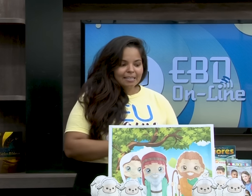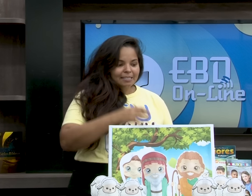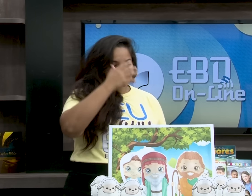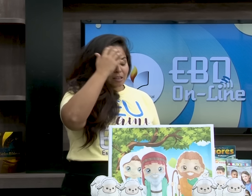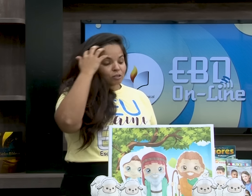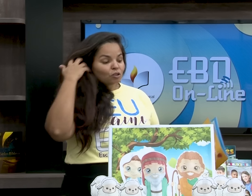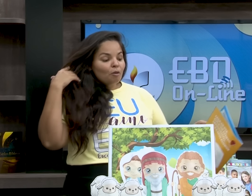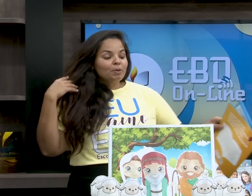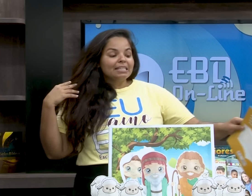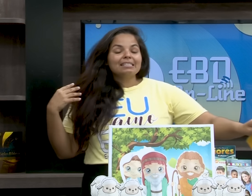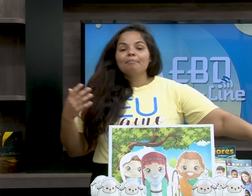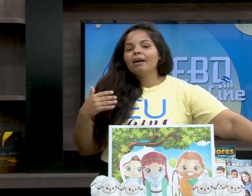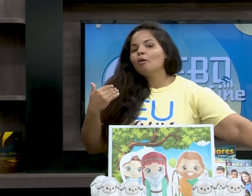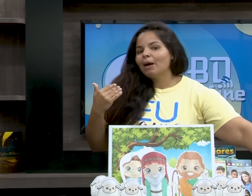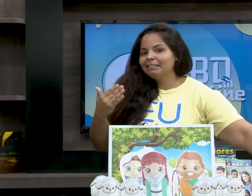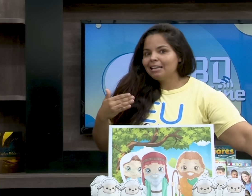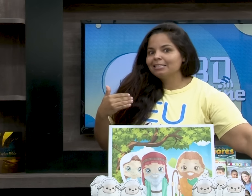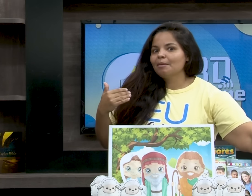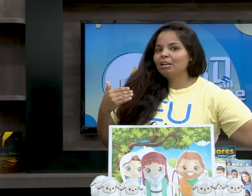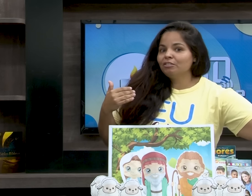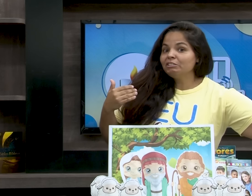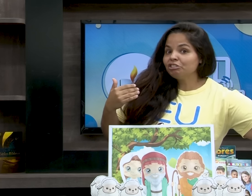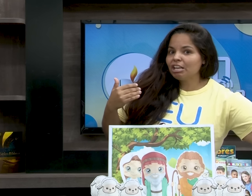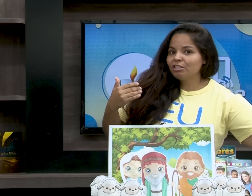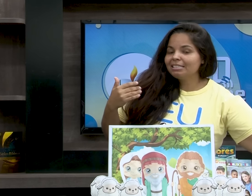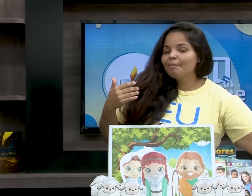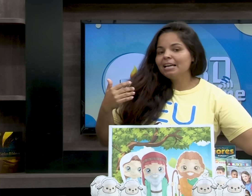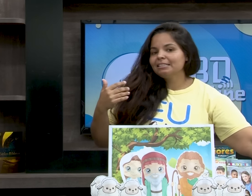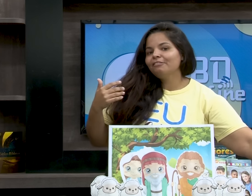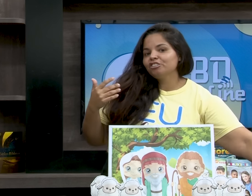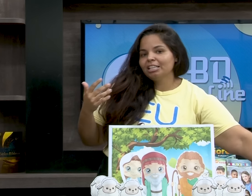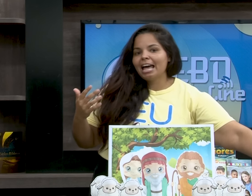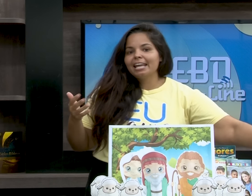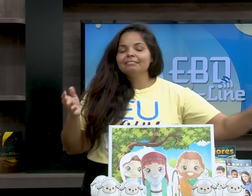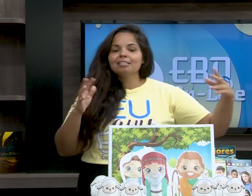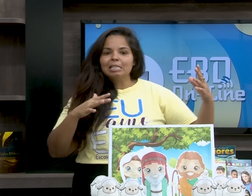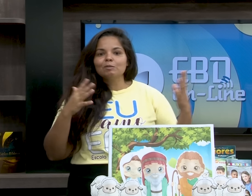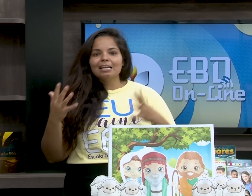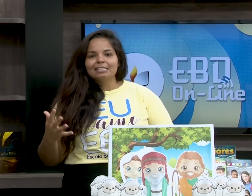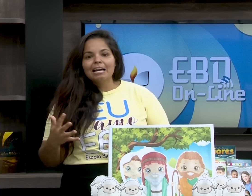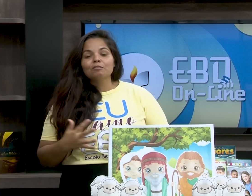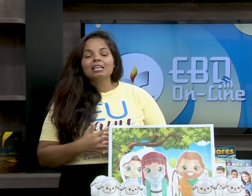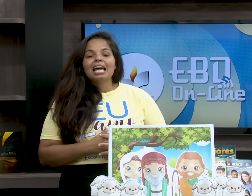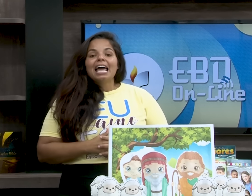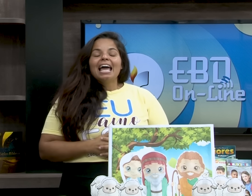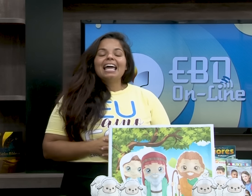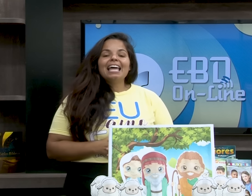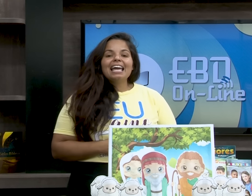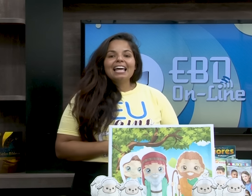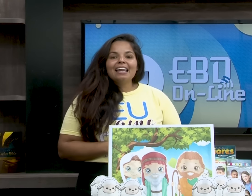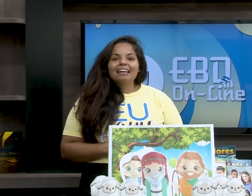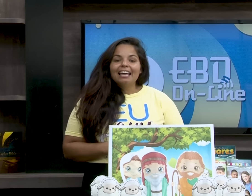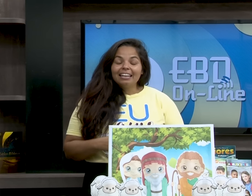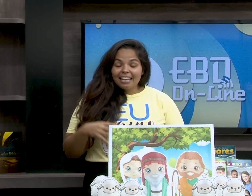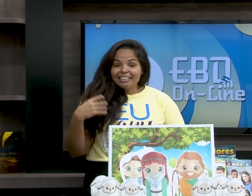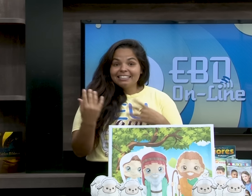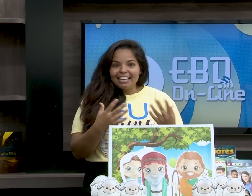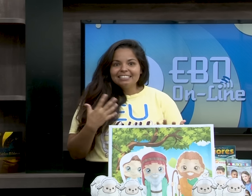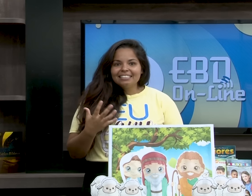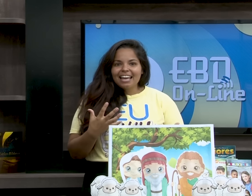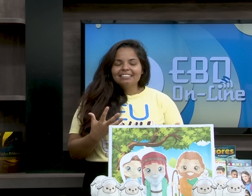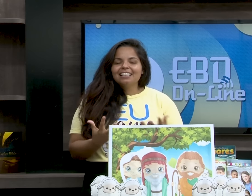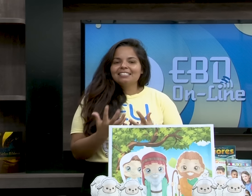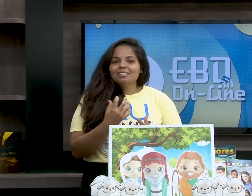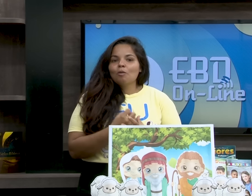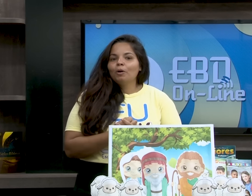as crianças sobre saber compartilhar, saber dividir. A gente sabe que essa faixa etária entre 5 e 6 anos, ela